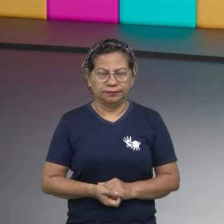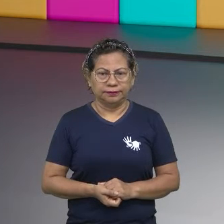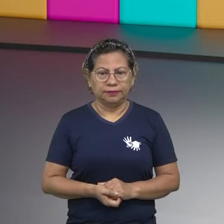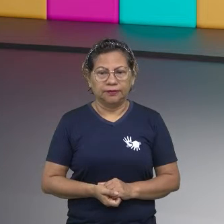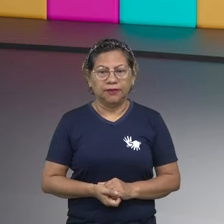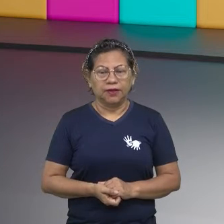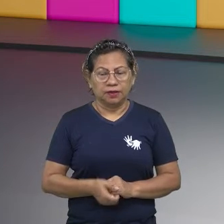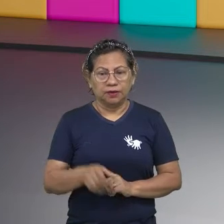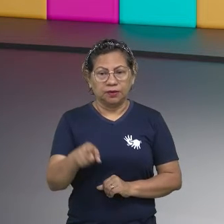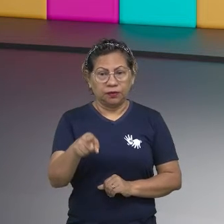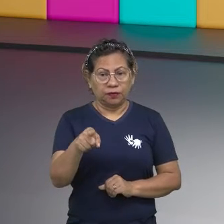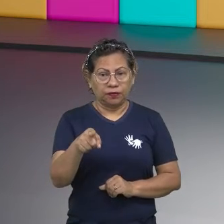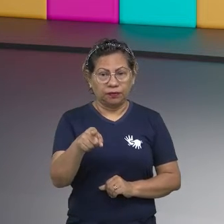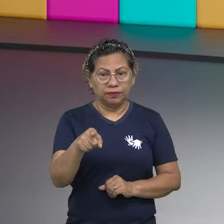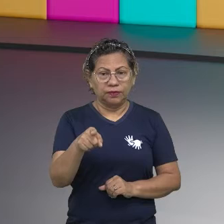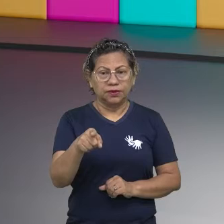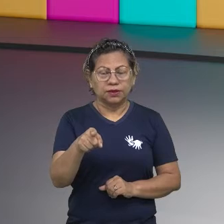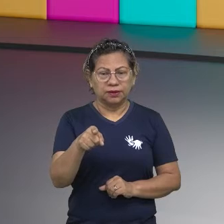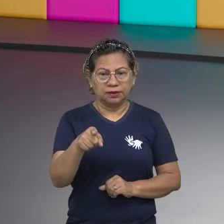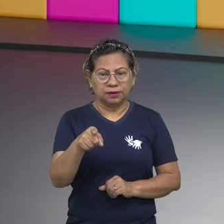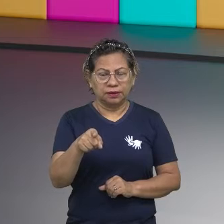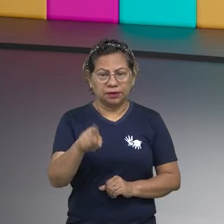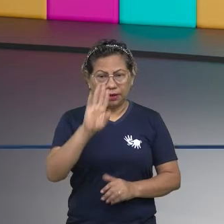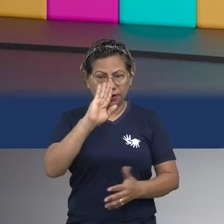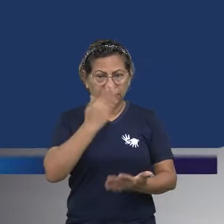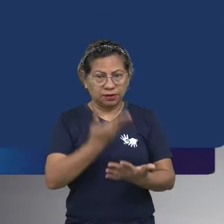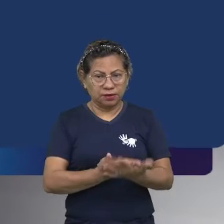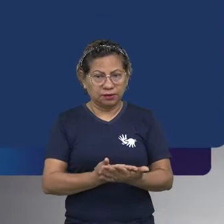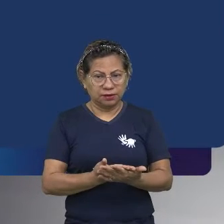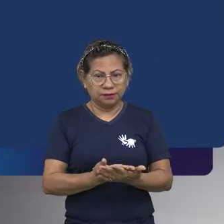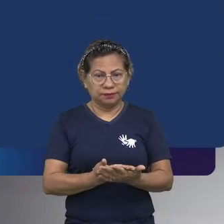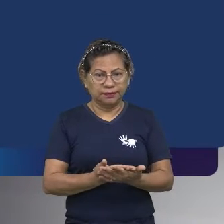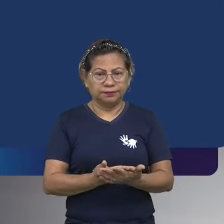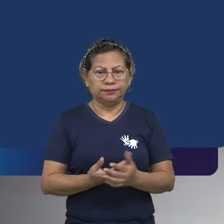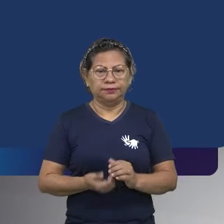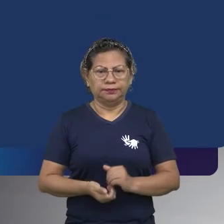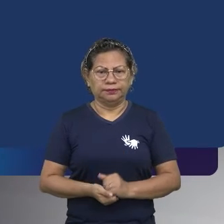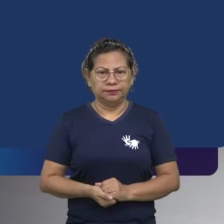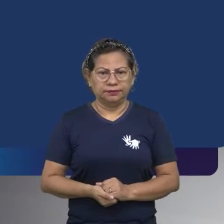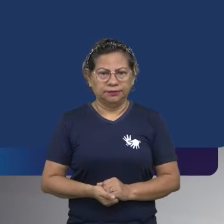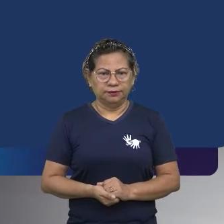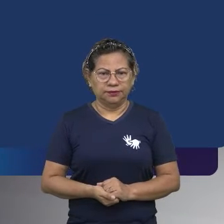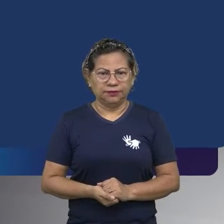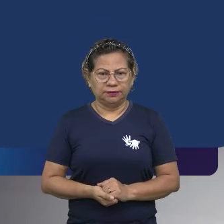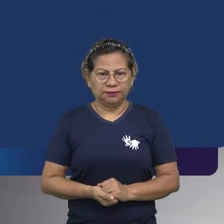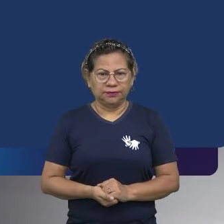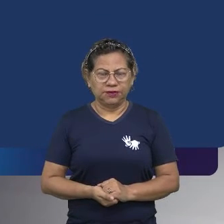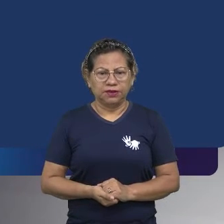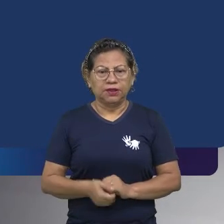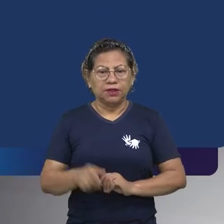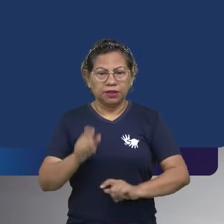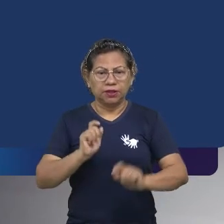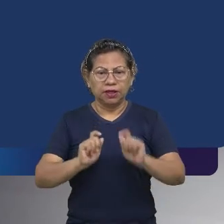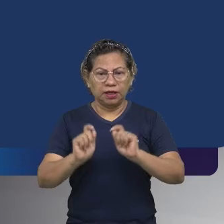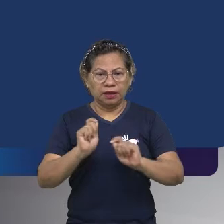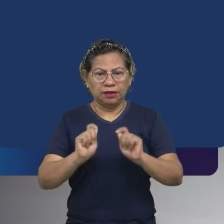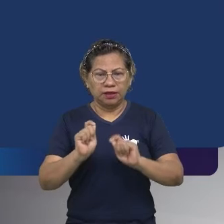Você, você acredita que o